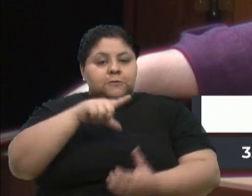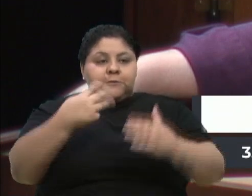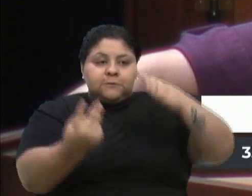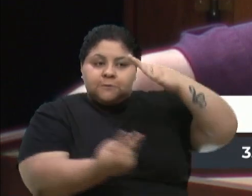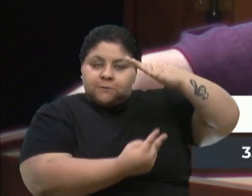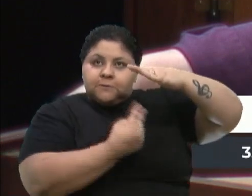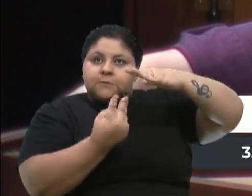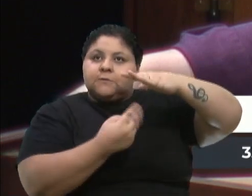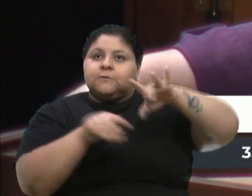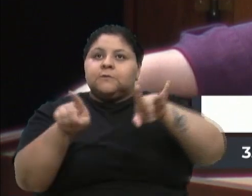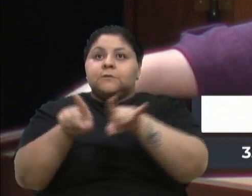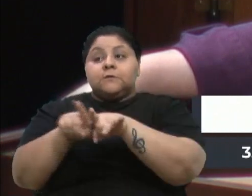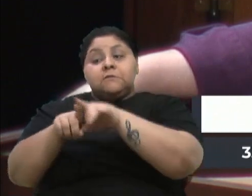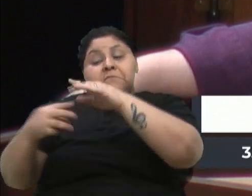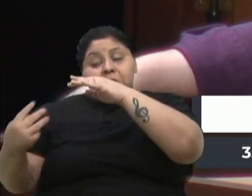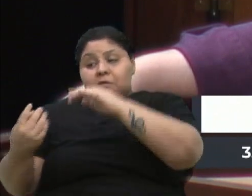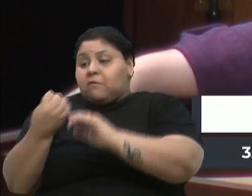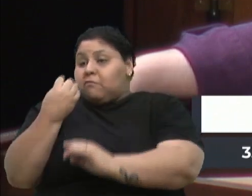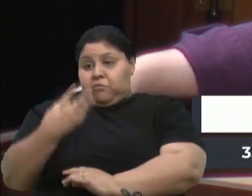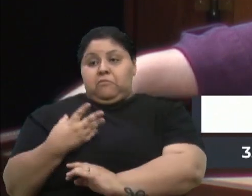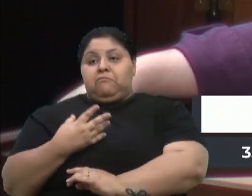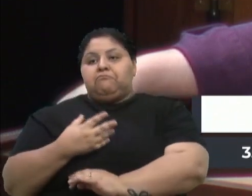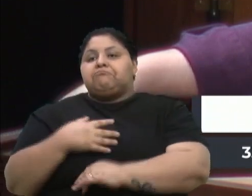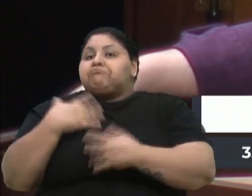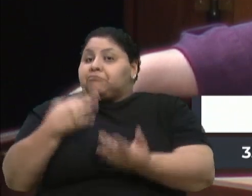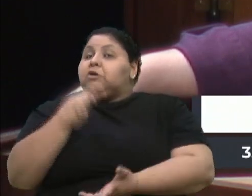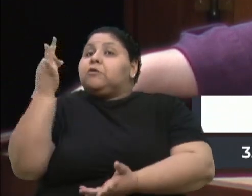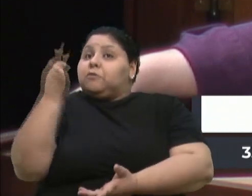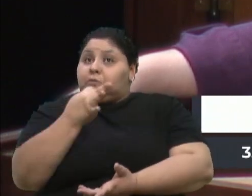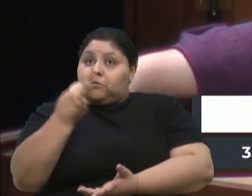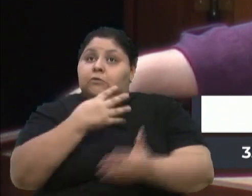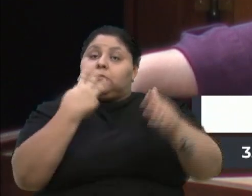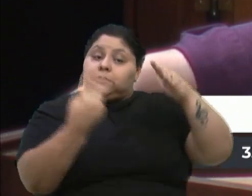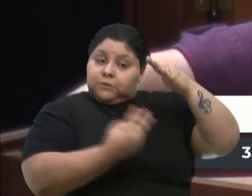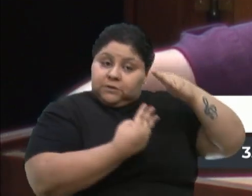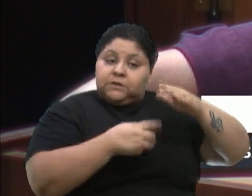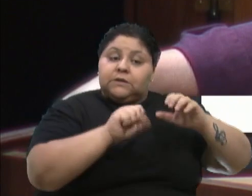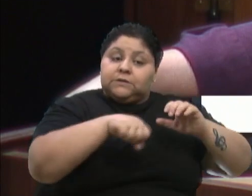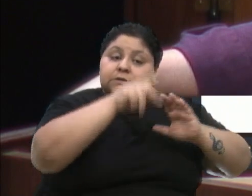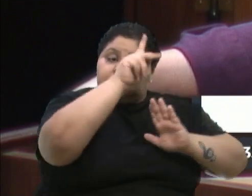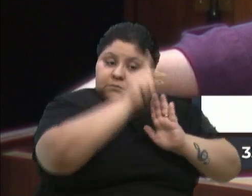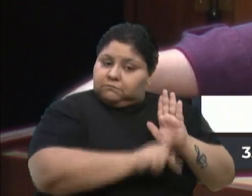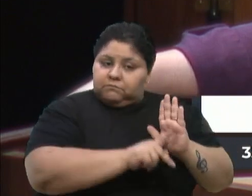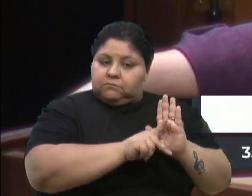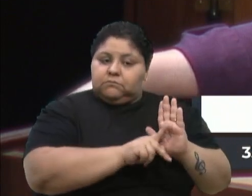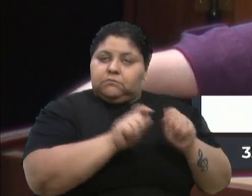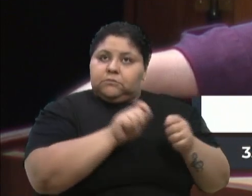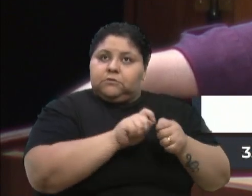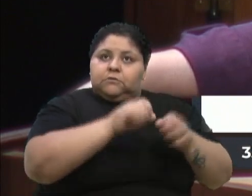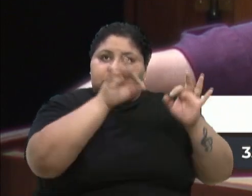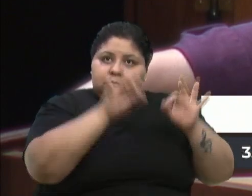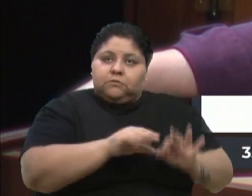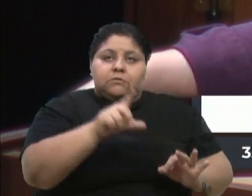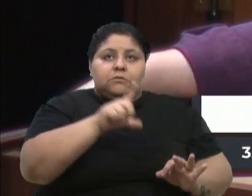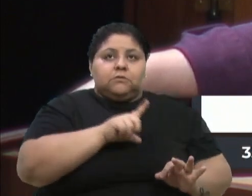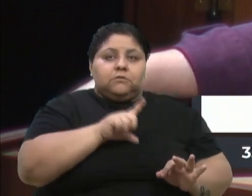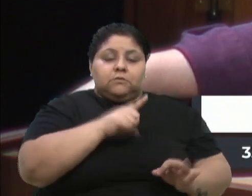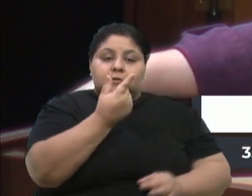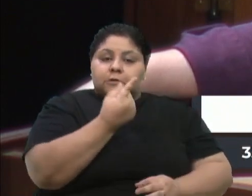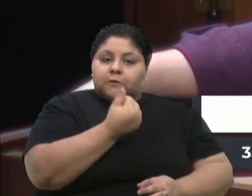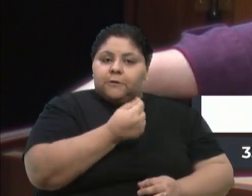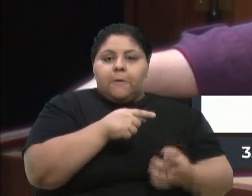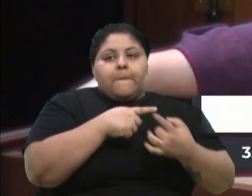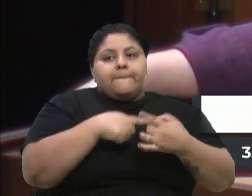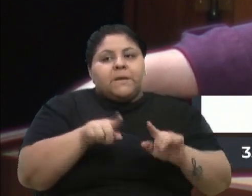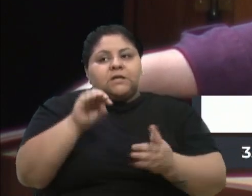terceirizar também é bom. Então, perfeito, acho que nós temos que terceirizar, sim, os projetos que não estão dando conta. Existe o recurso, não existe o